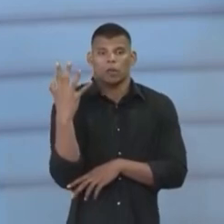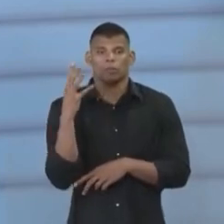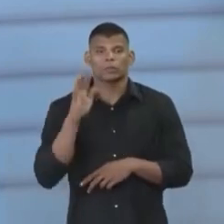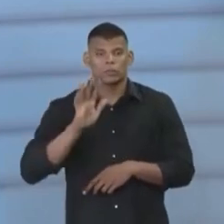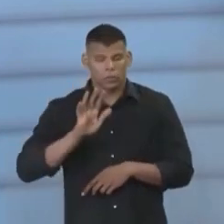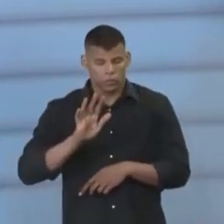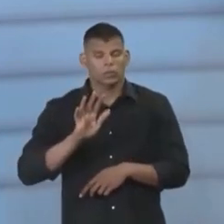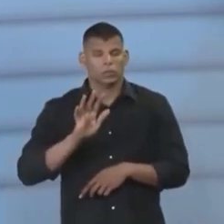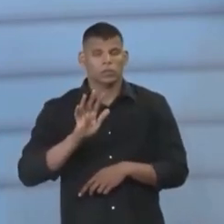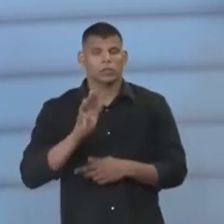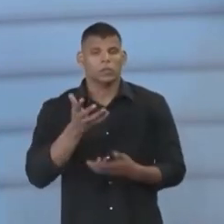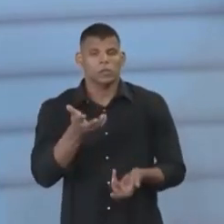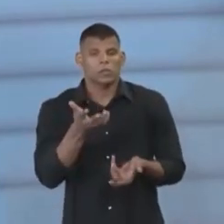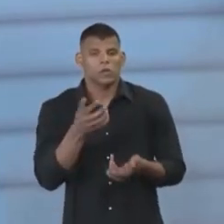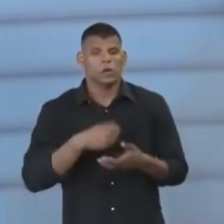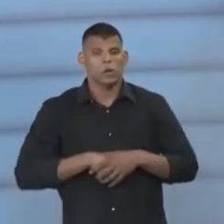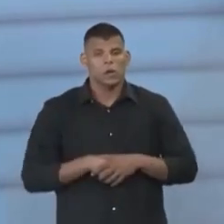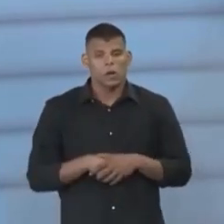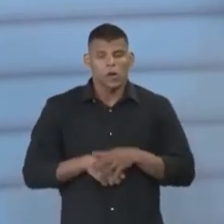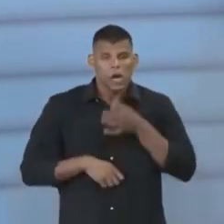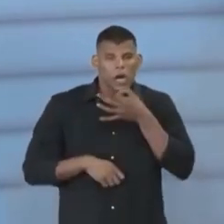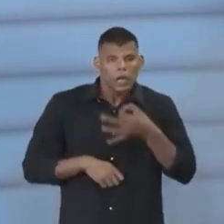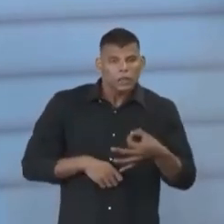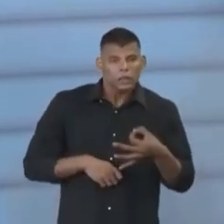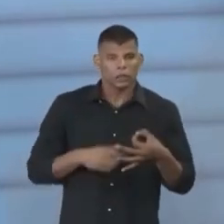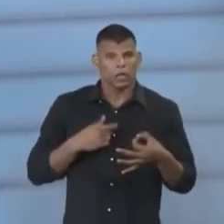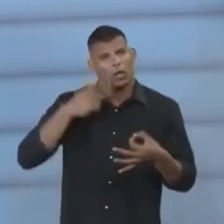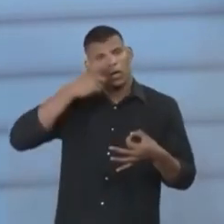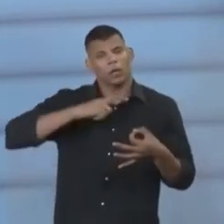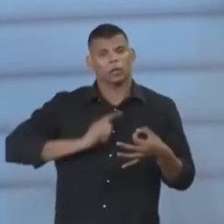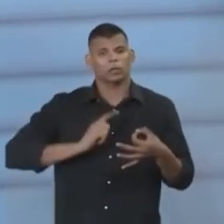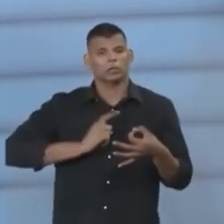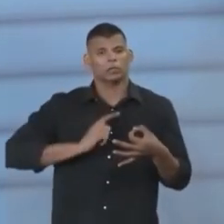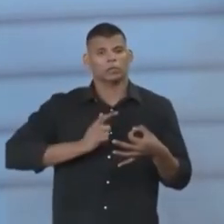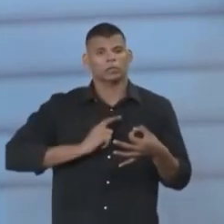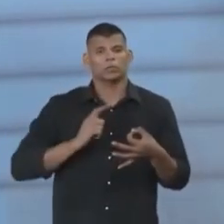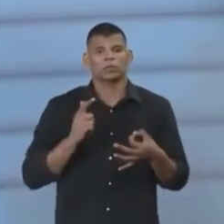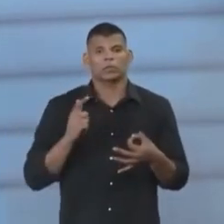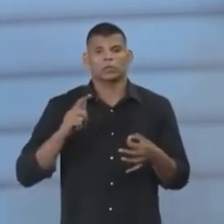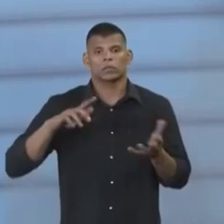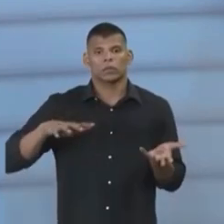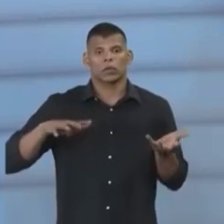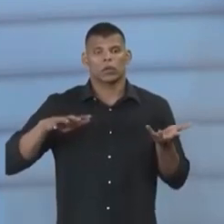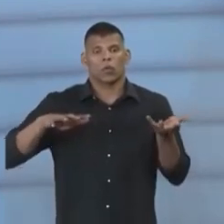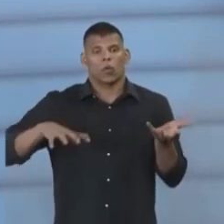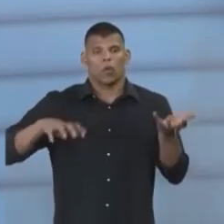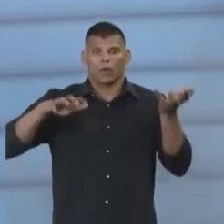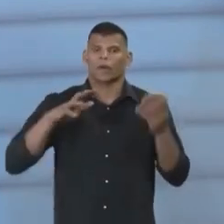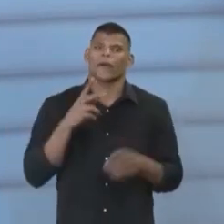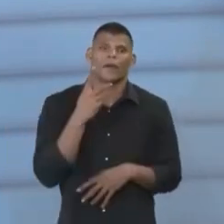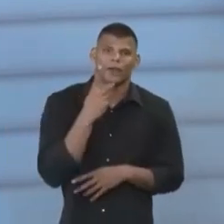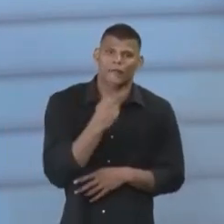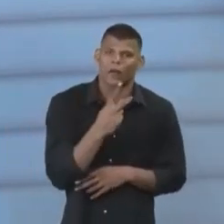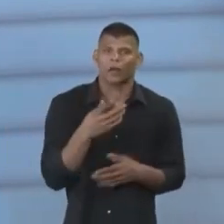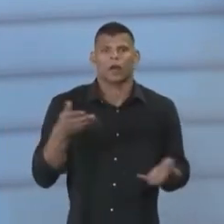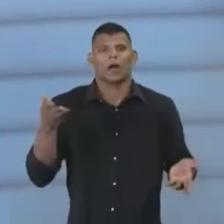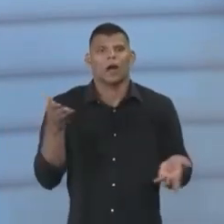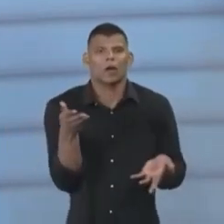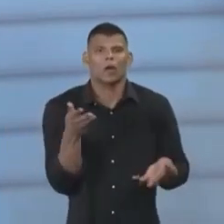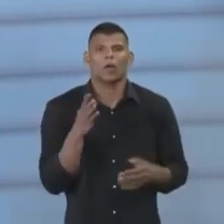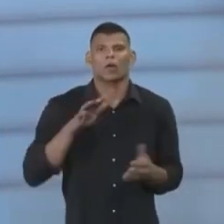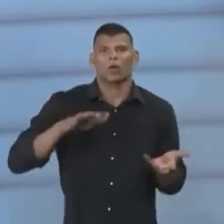inclusive aqui, faço uma crítica publicamente. O Congresso Nacional, eu sei que o momento é da proteção de dados.